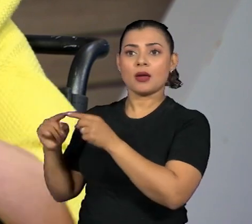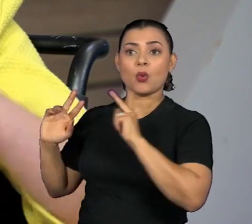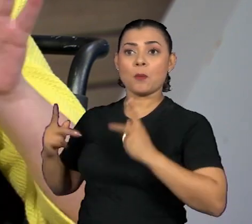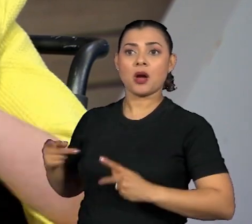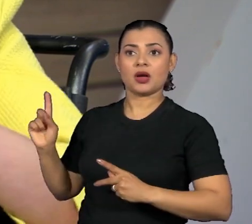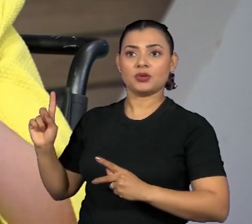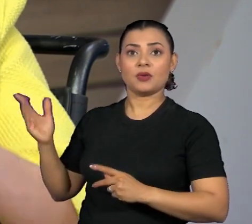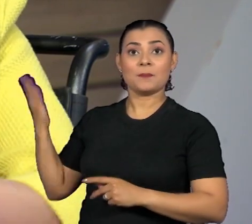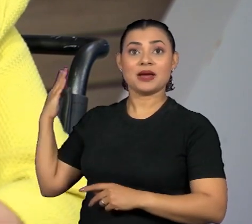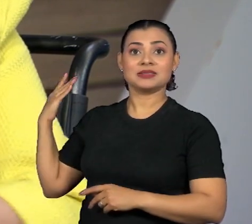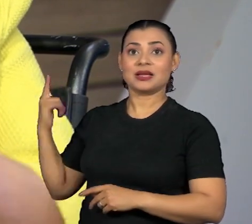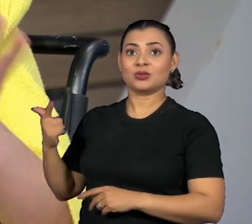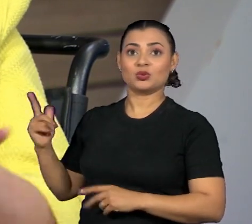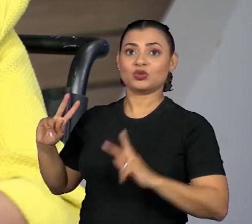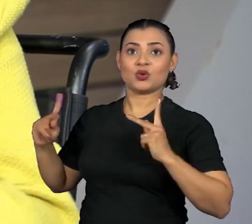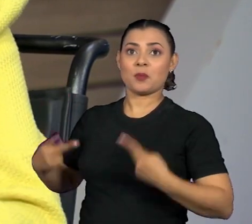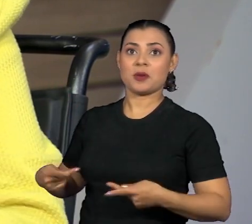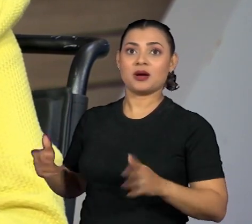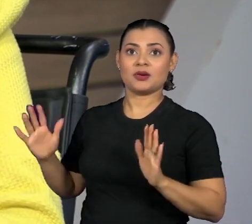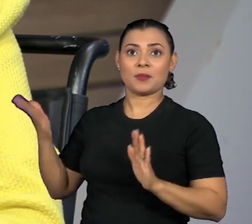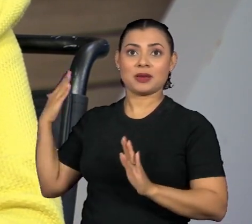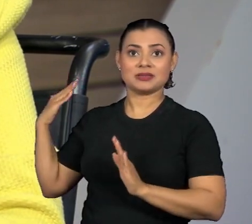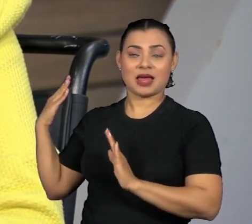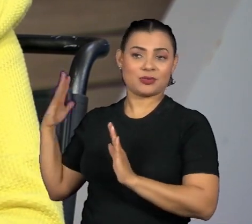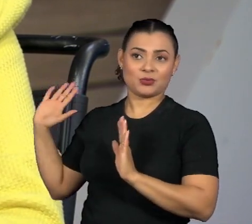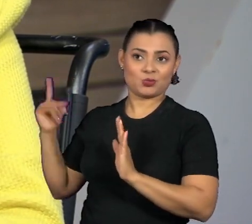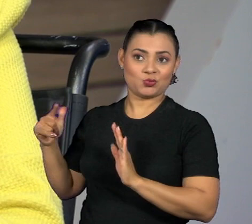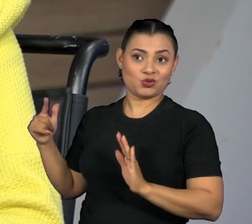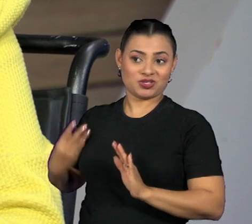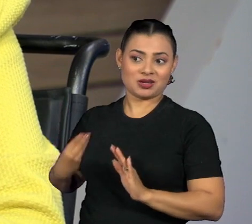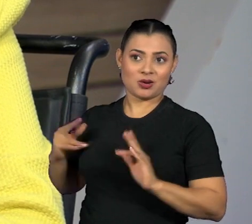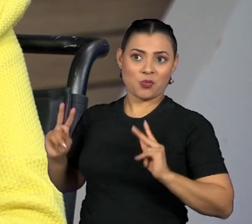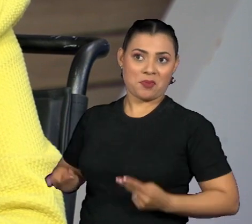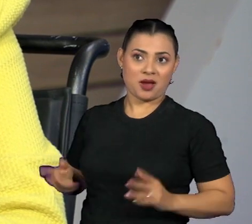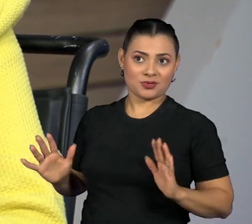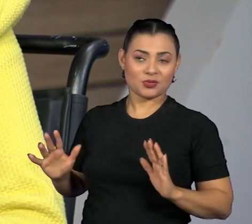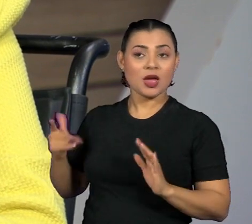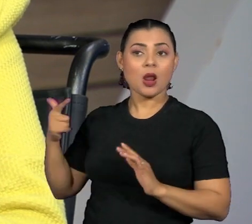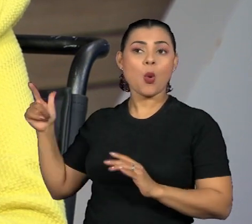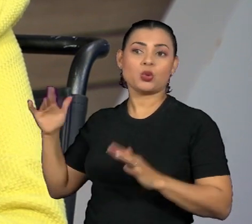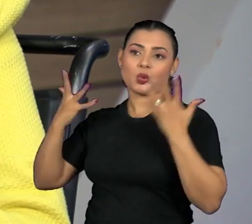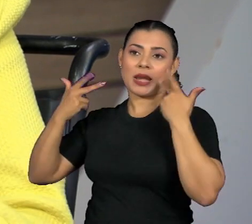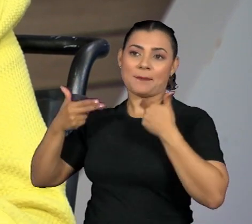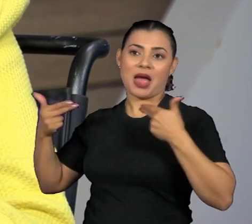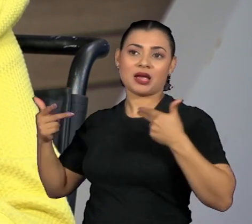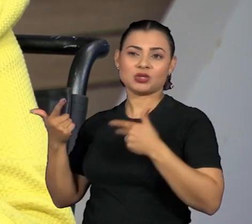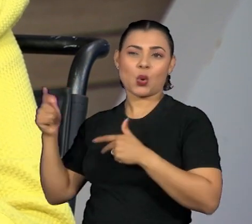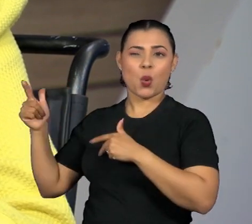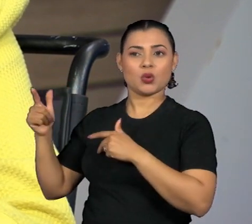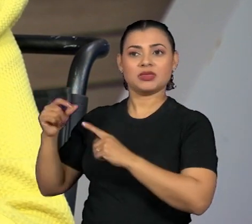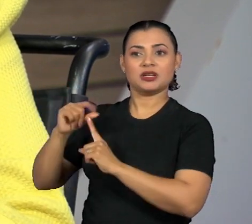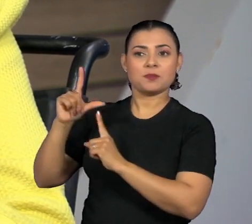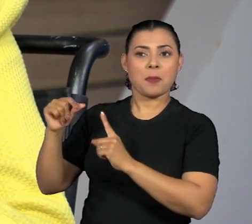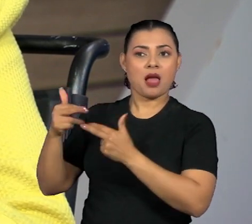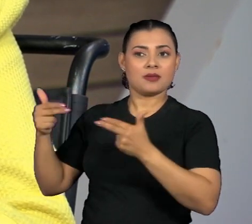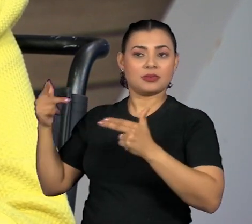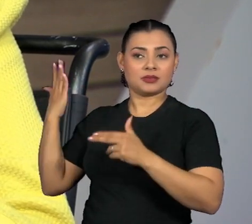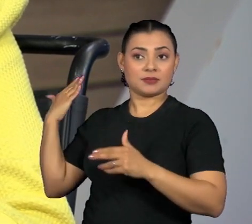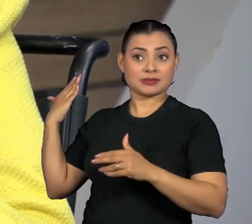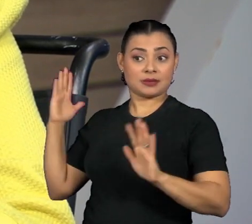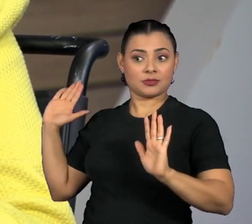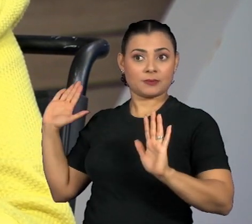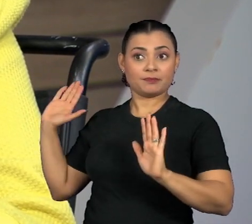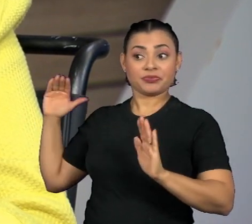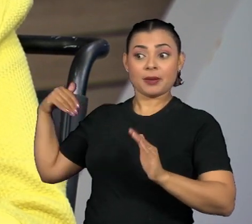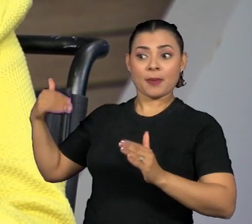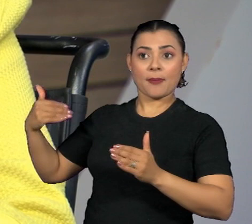vivíamos, nem estávamos nesse planeta antes disso. Mas é absolutamente absurdo pensar que nós